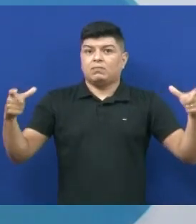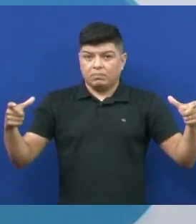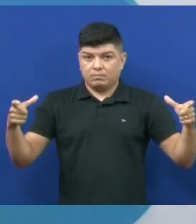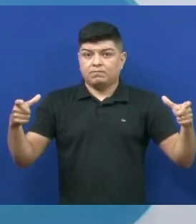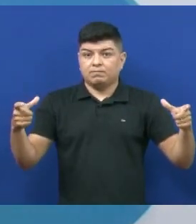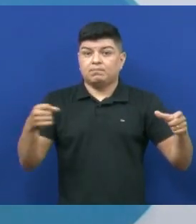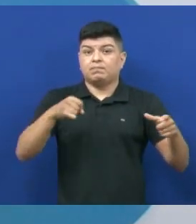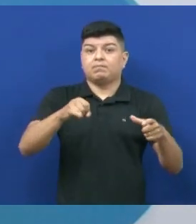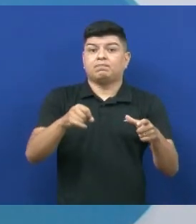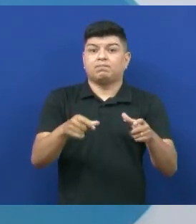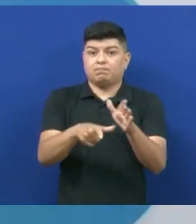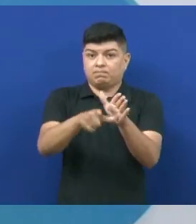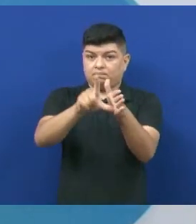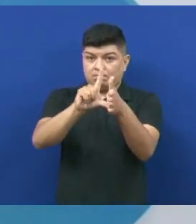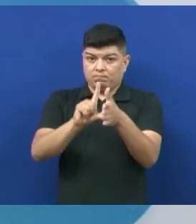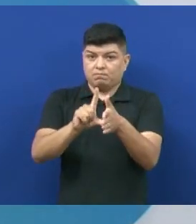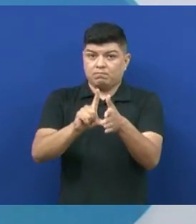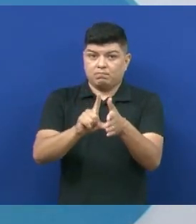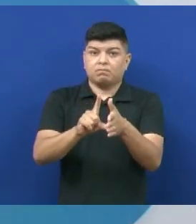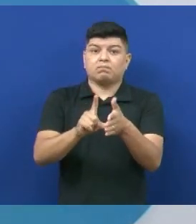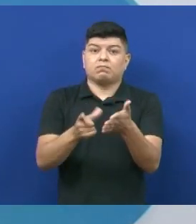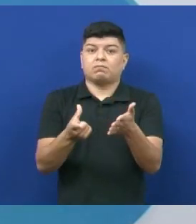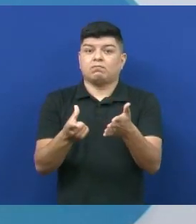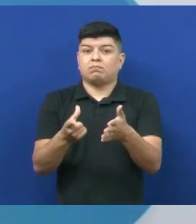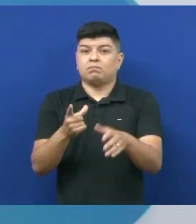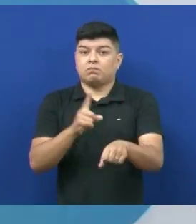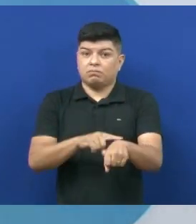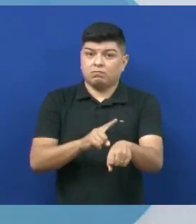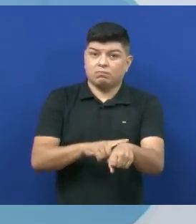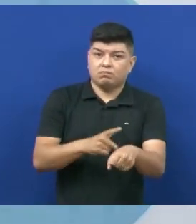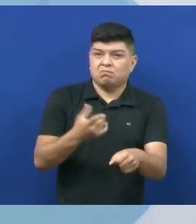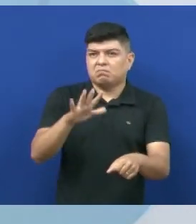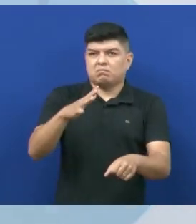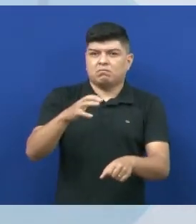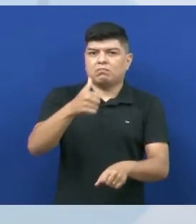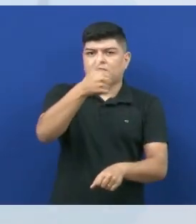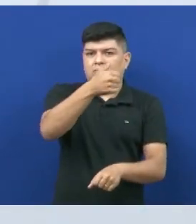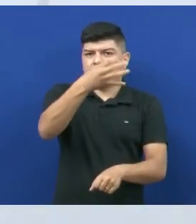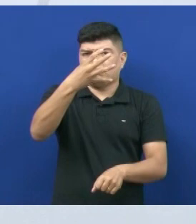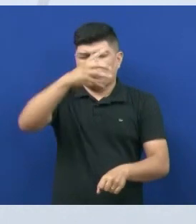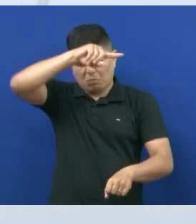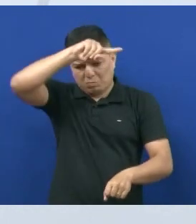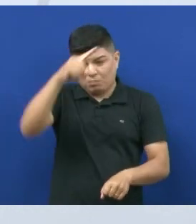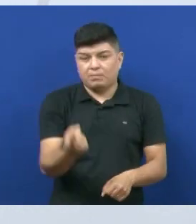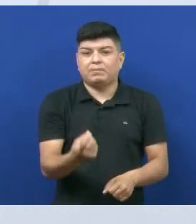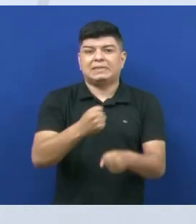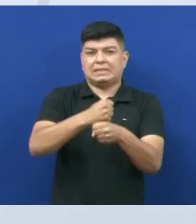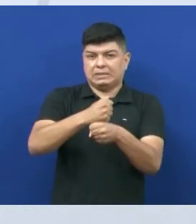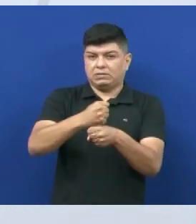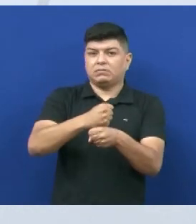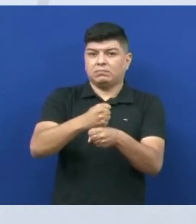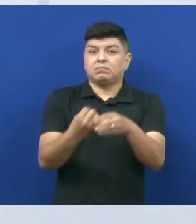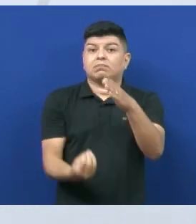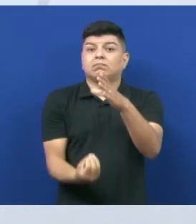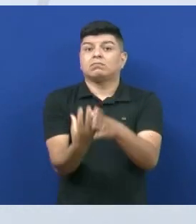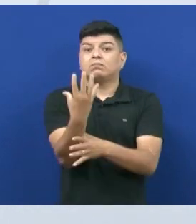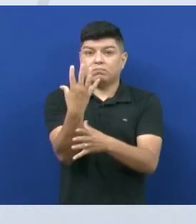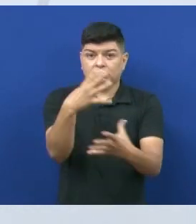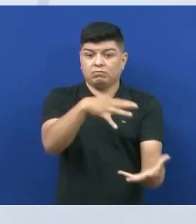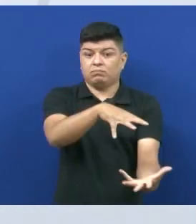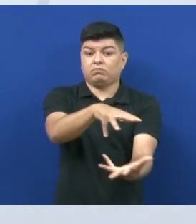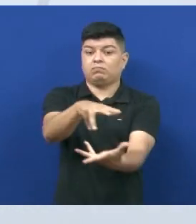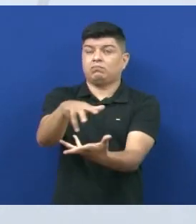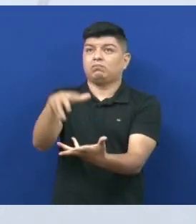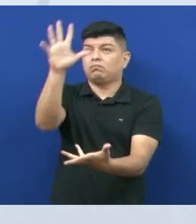voltasse no tempo, daria aí um somatório de 14 bilhões de anos, que foi quando surgiu o universo